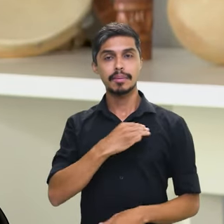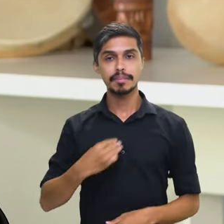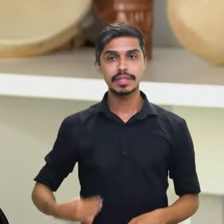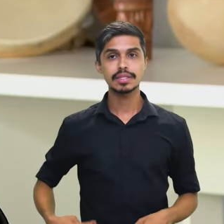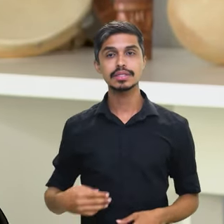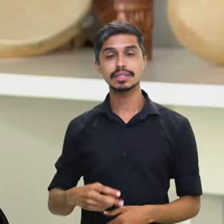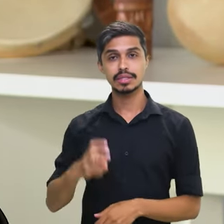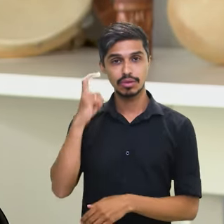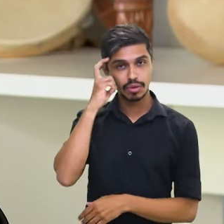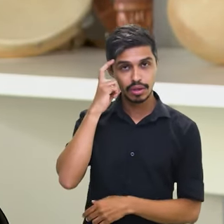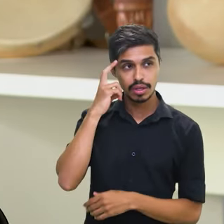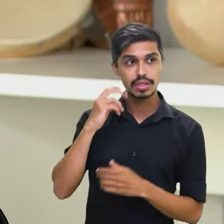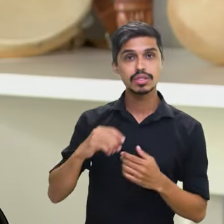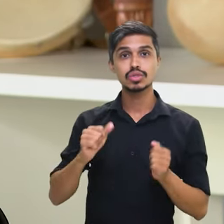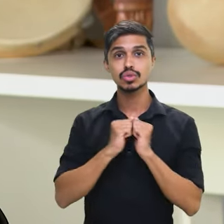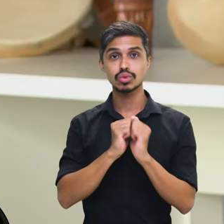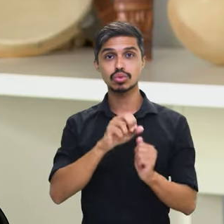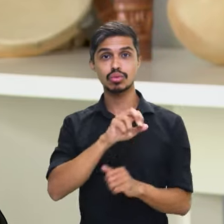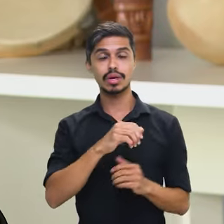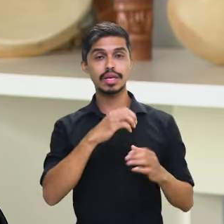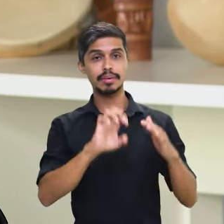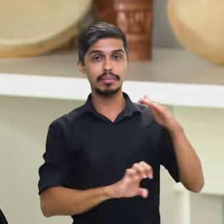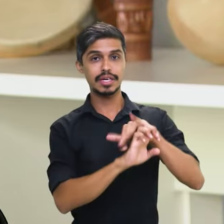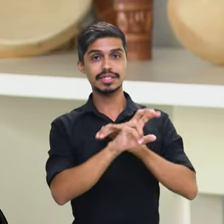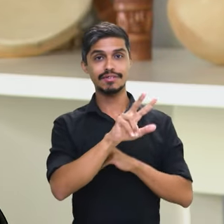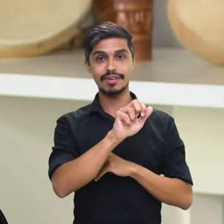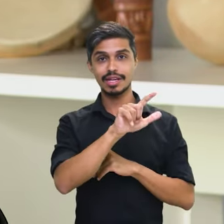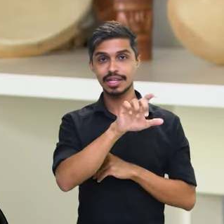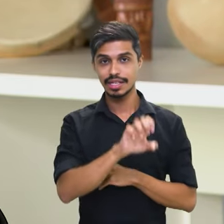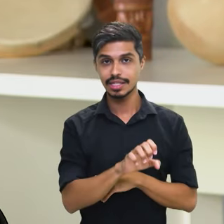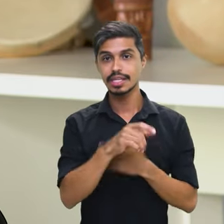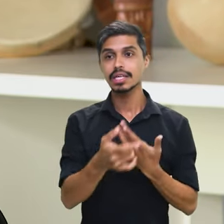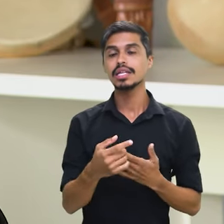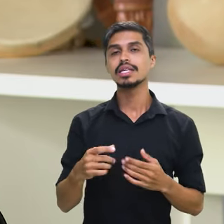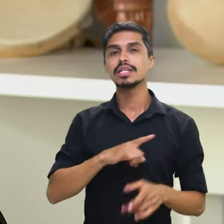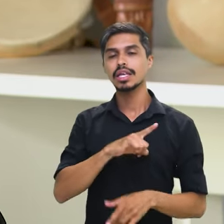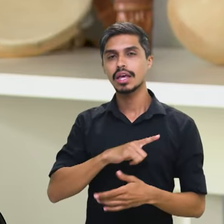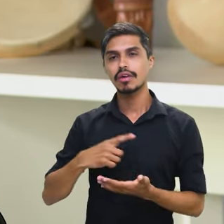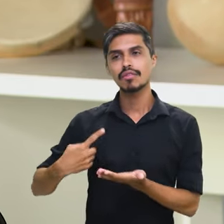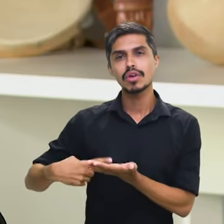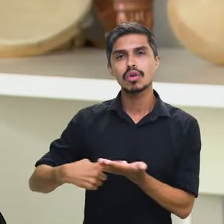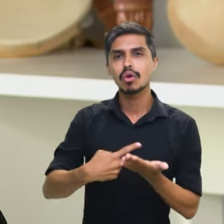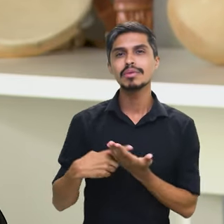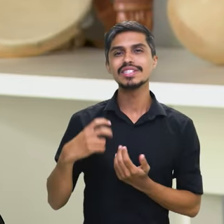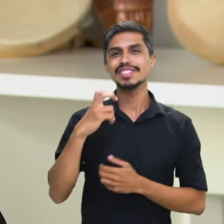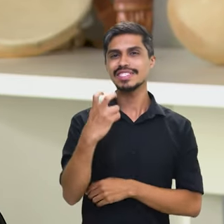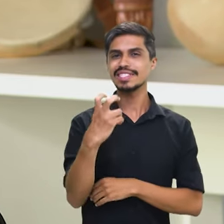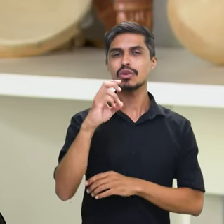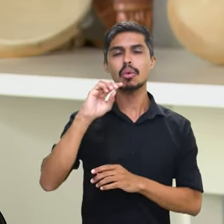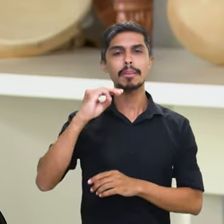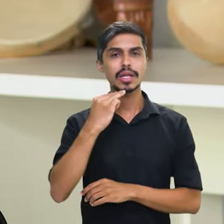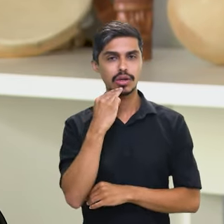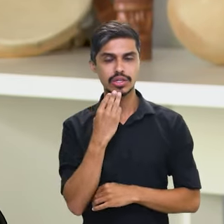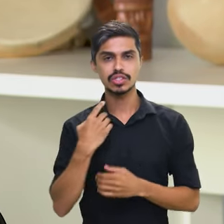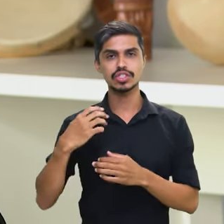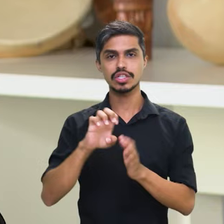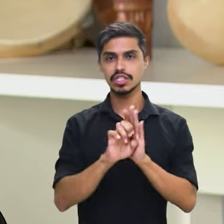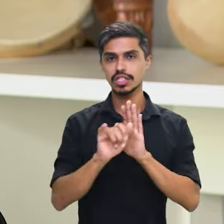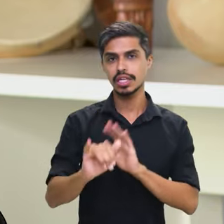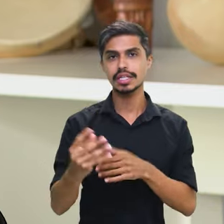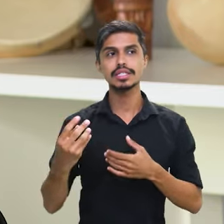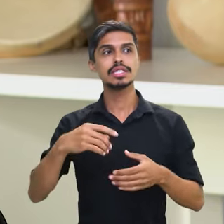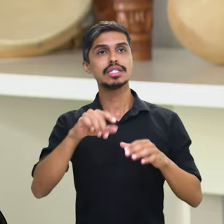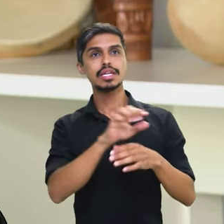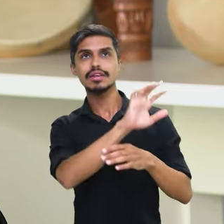Cultura, com a empresa Vale, fez um raporte de 5 milhões de editais para cinco capitais nas